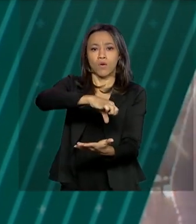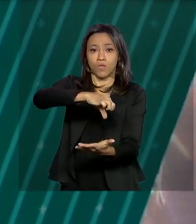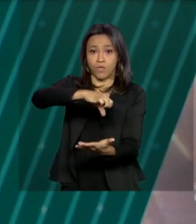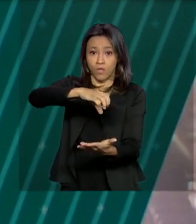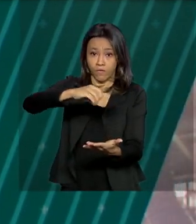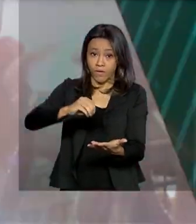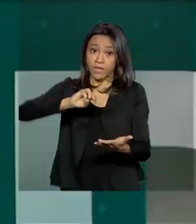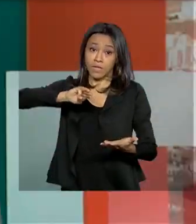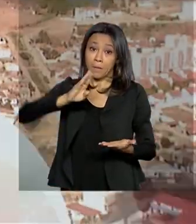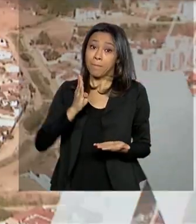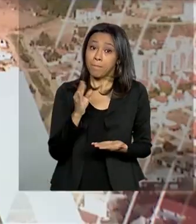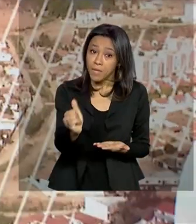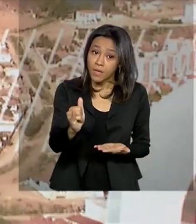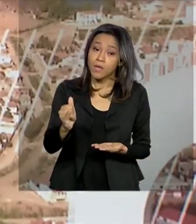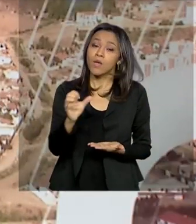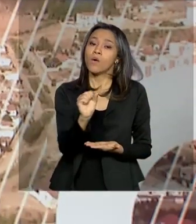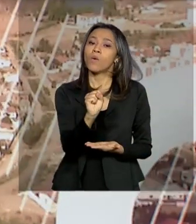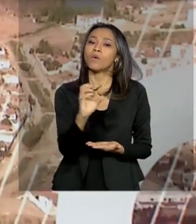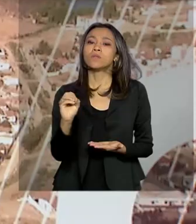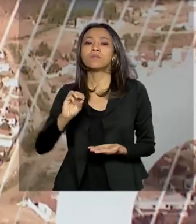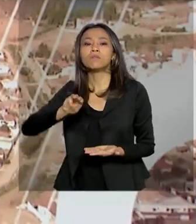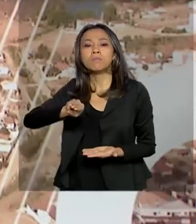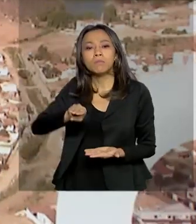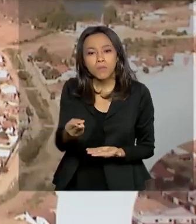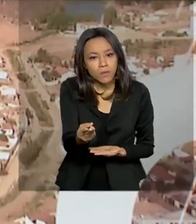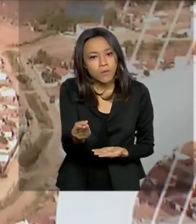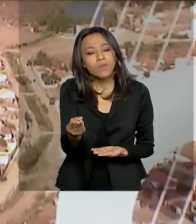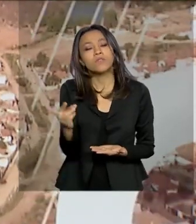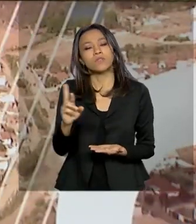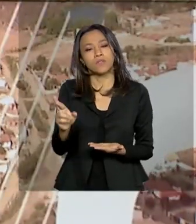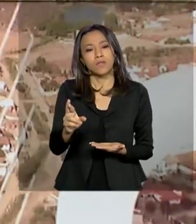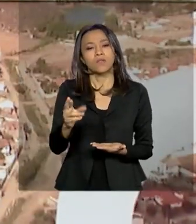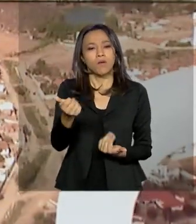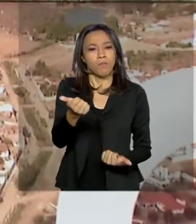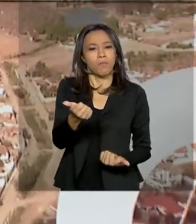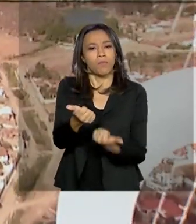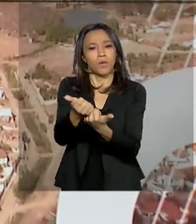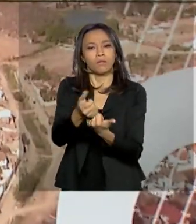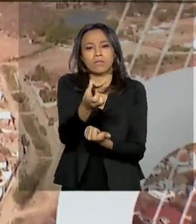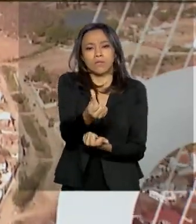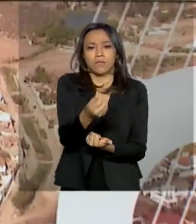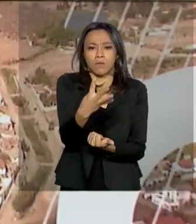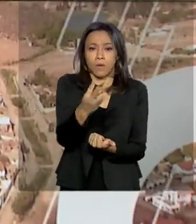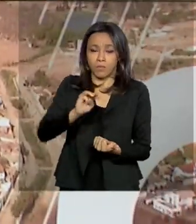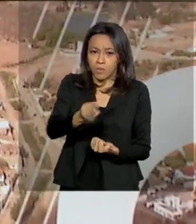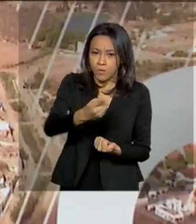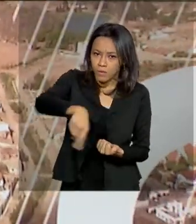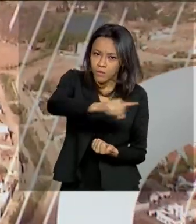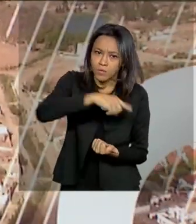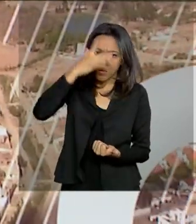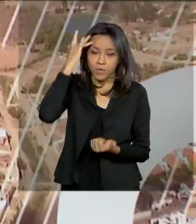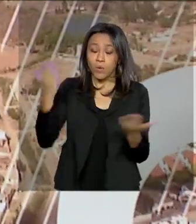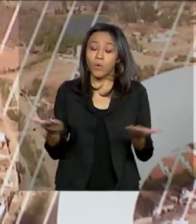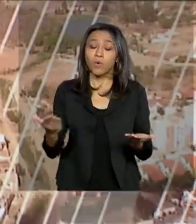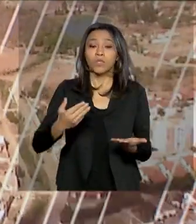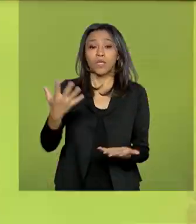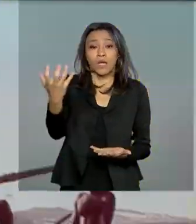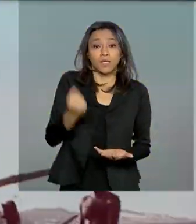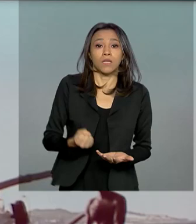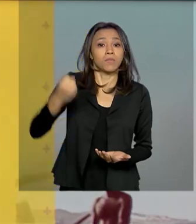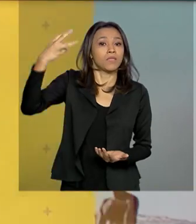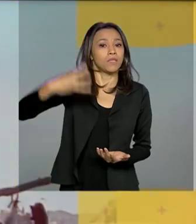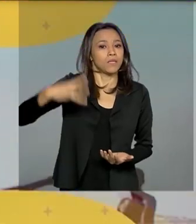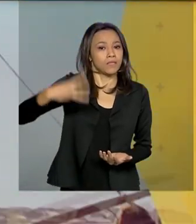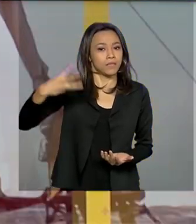bilhões em benefícios para mais de 64 milhões de pessoas. Hoje recebem a terceira parcela os